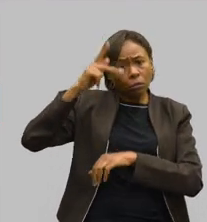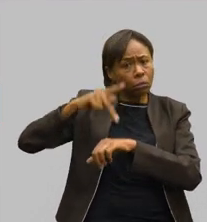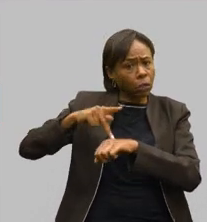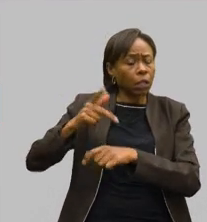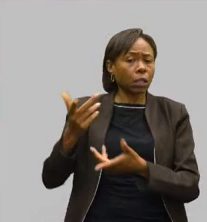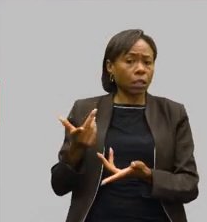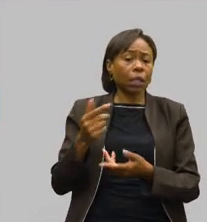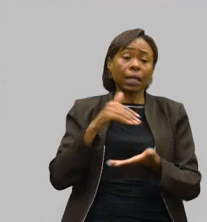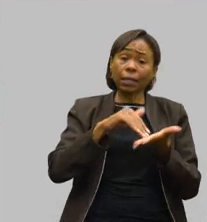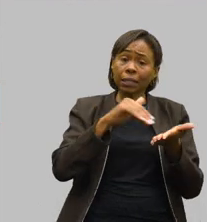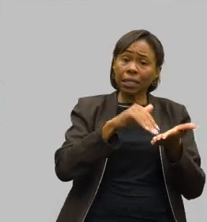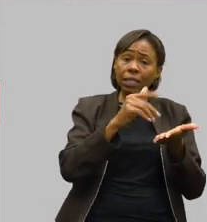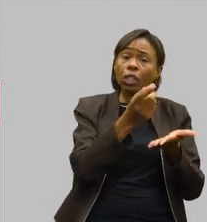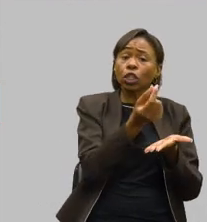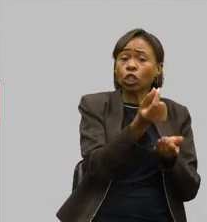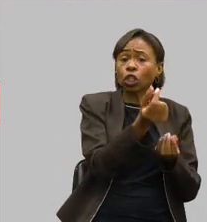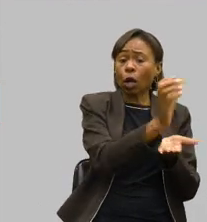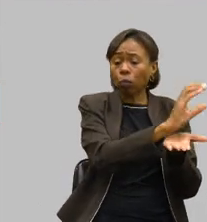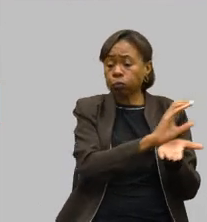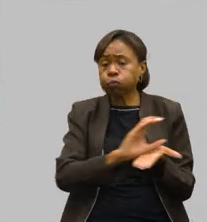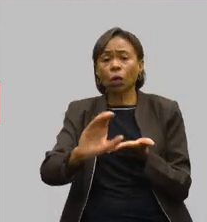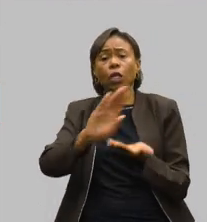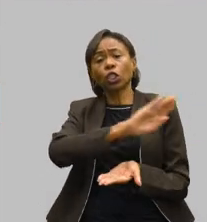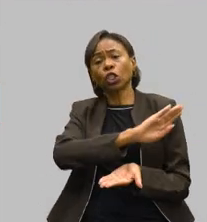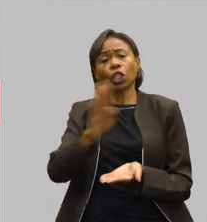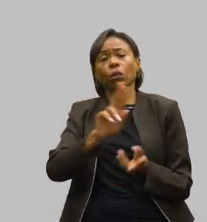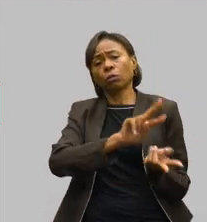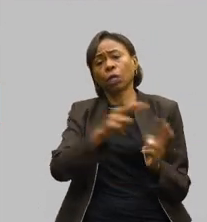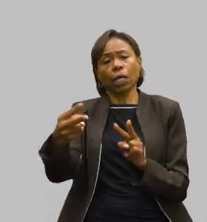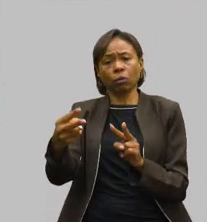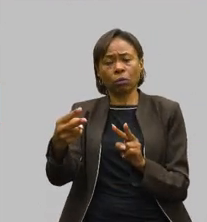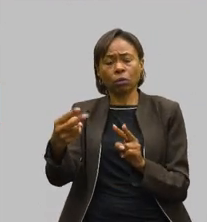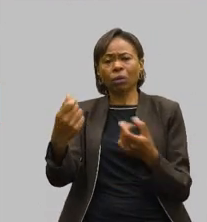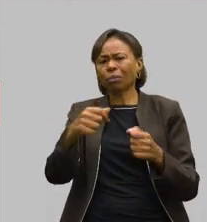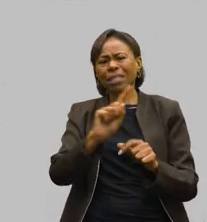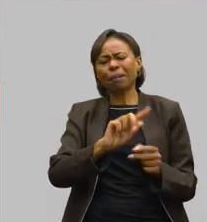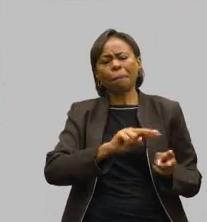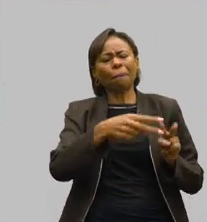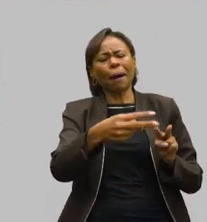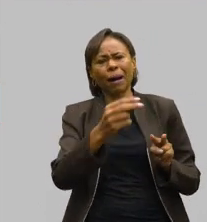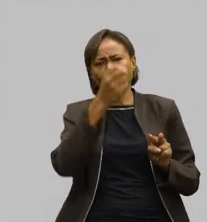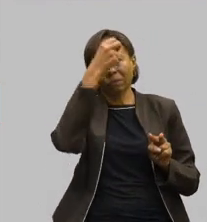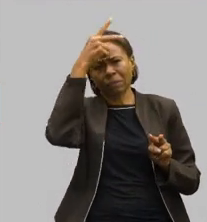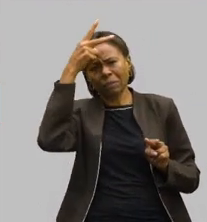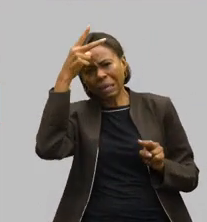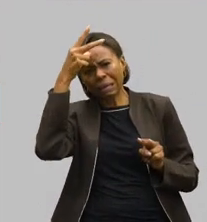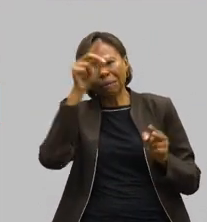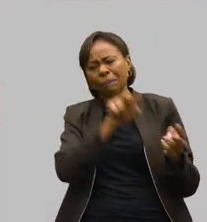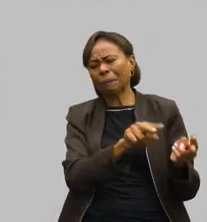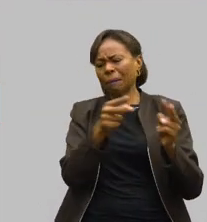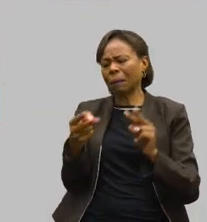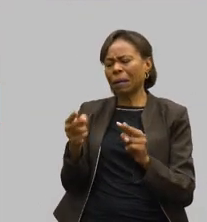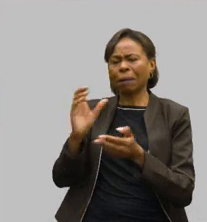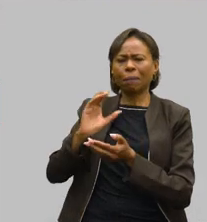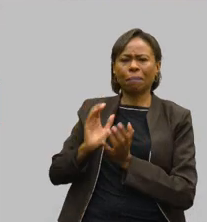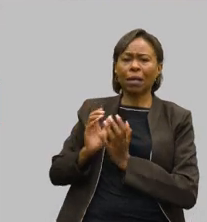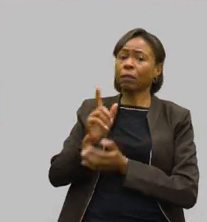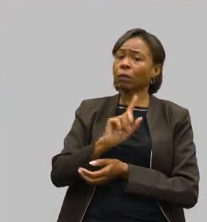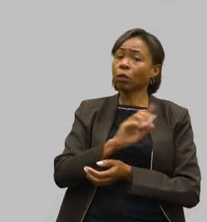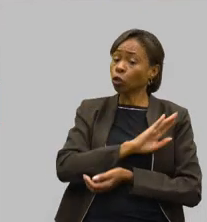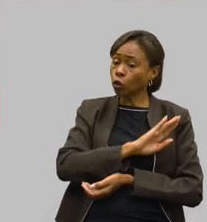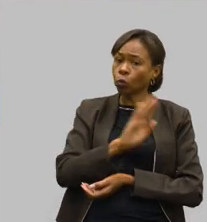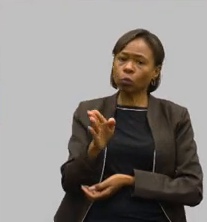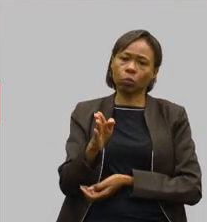fazer essa transferência direta, para que não passe mais pelo município, a gente tentar junto aqui o parlamento e o executivo tentar fazer isso.